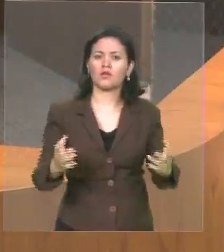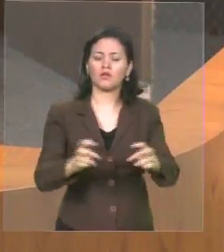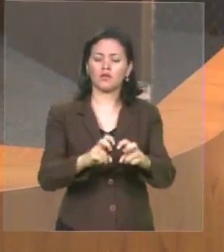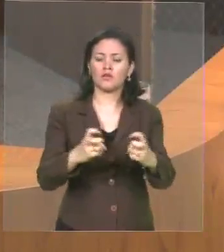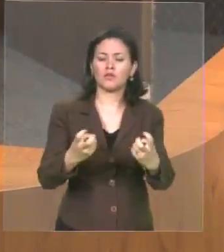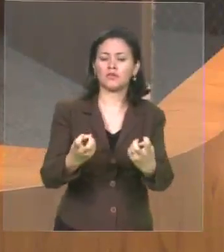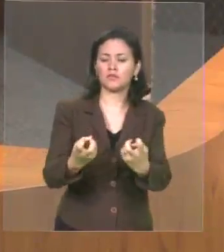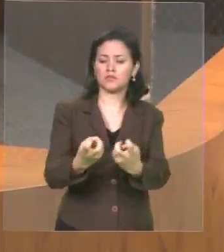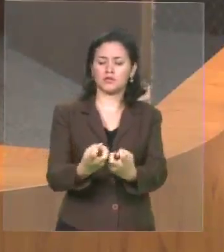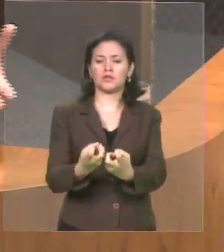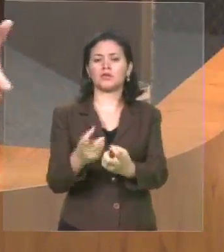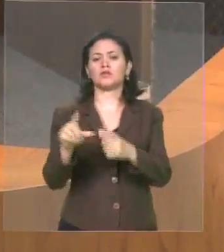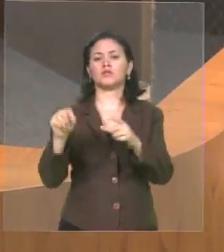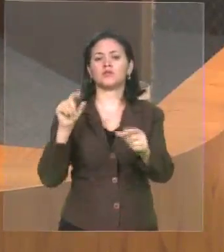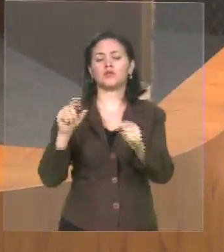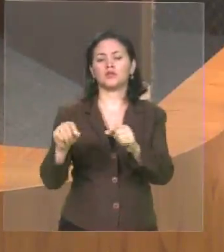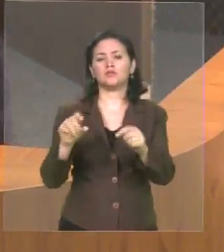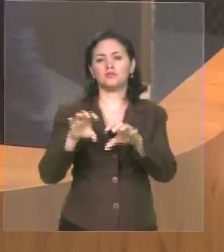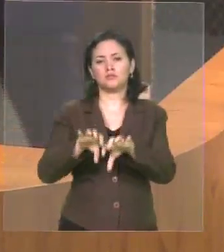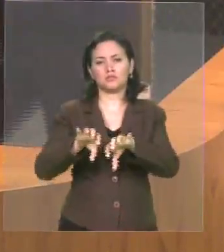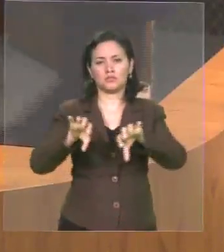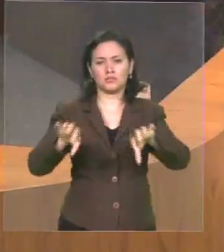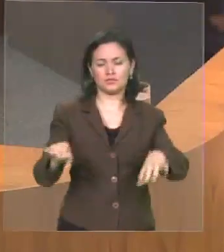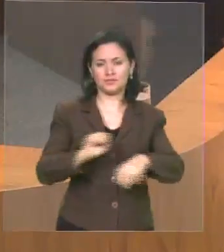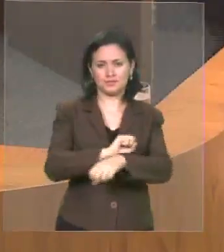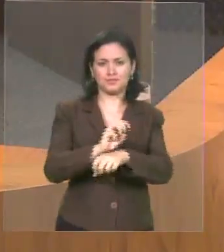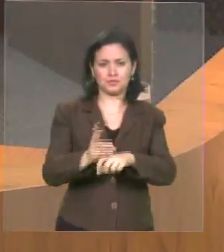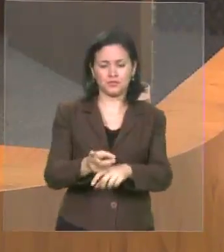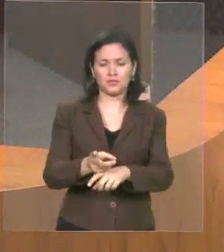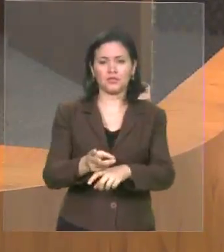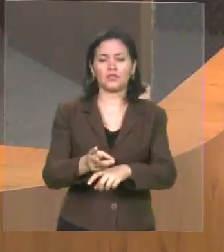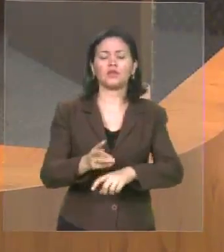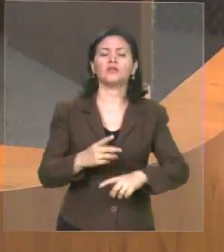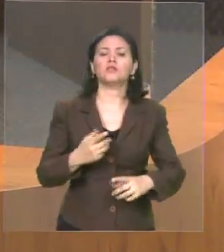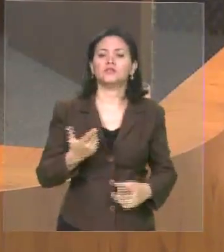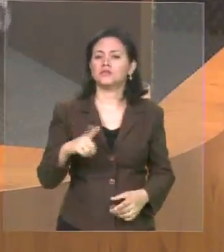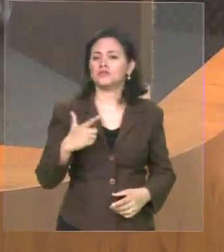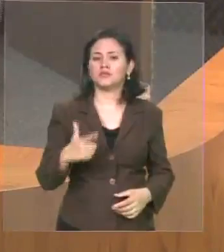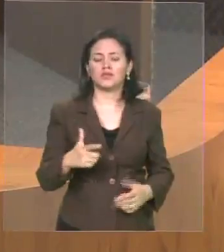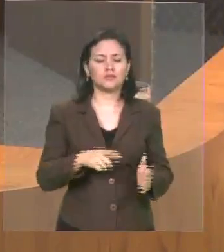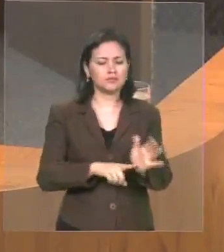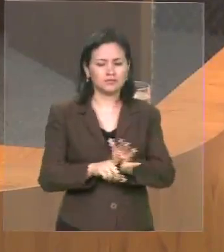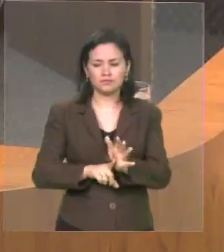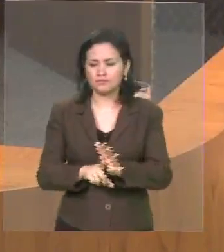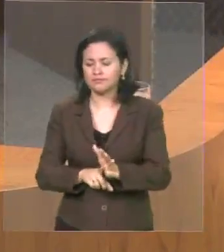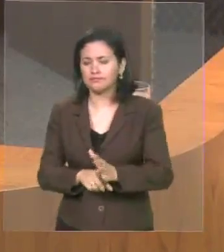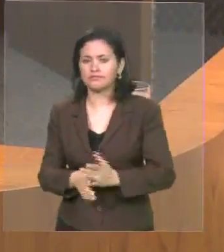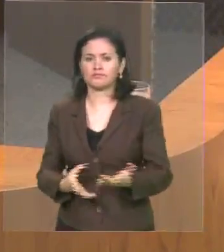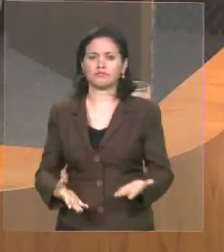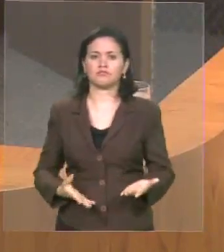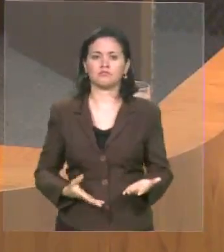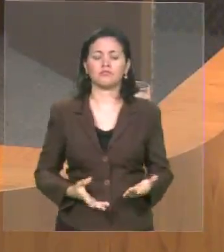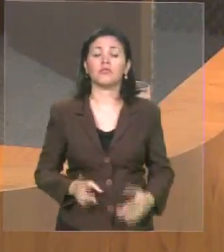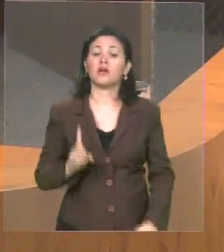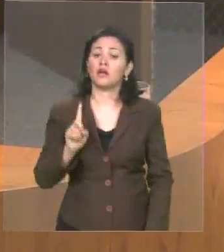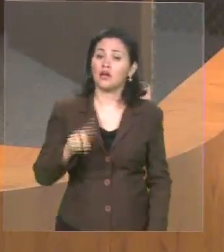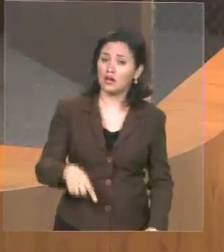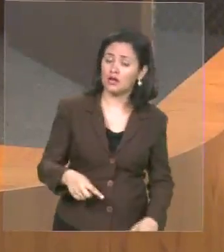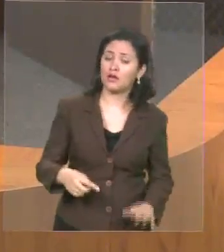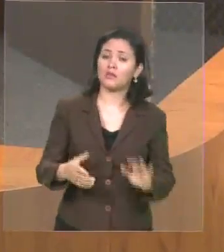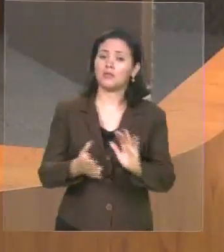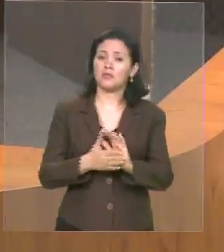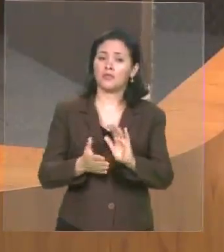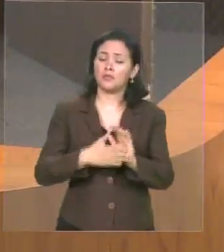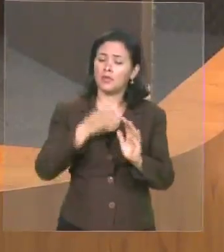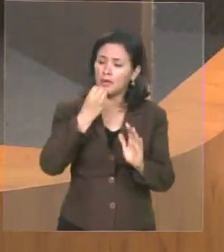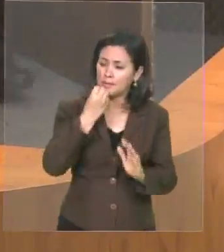estudos, é realmente algo equivocado, errado, uma proposta que nasceu boa, nasceu correta, nasceu certa, de